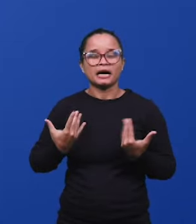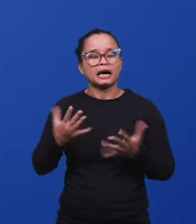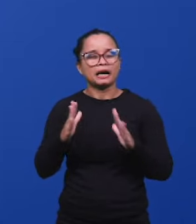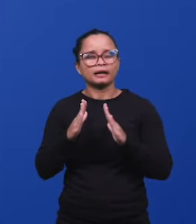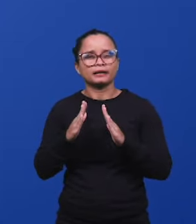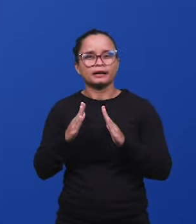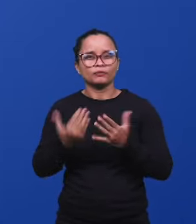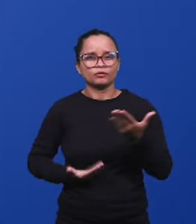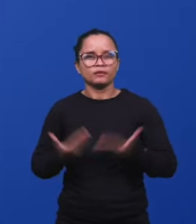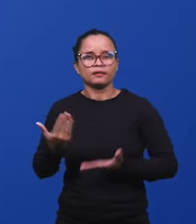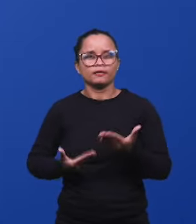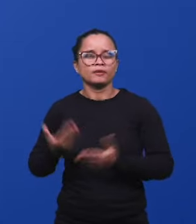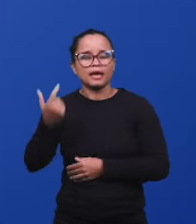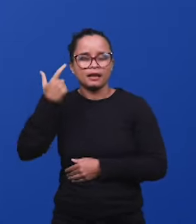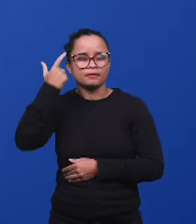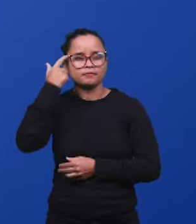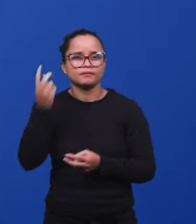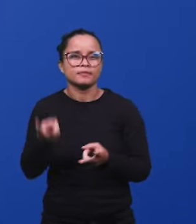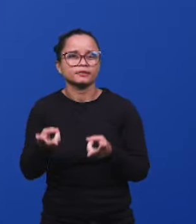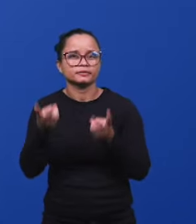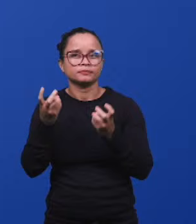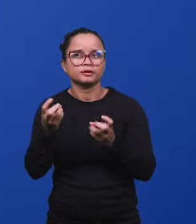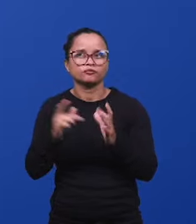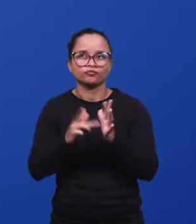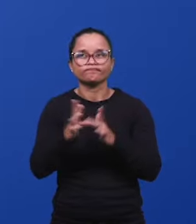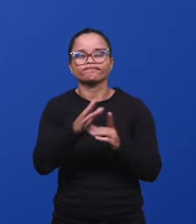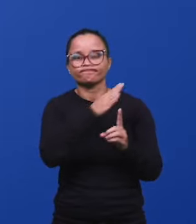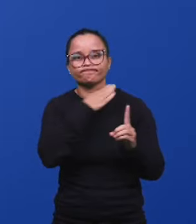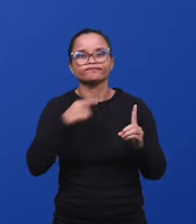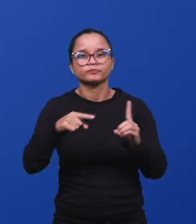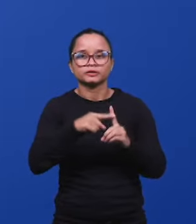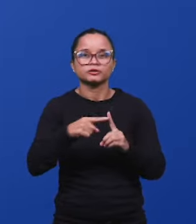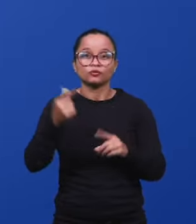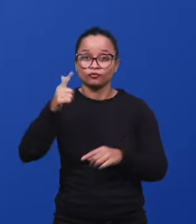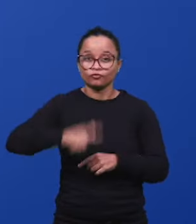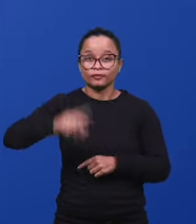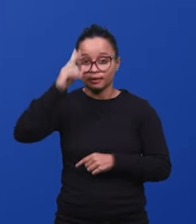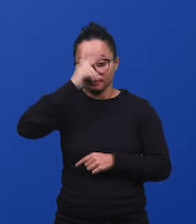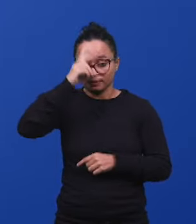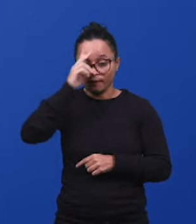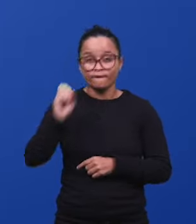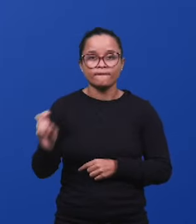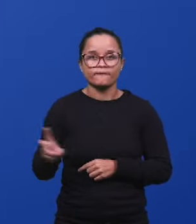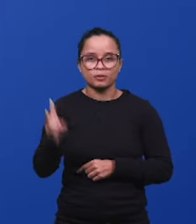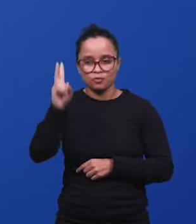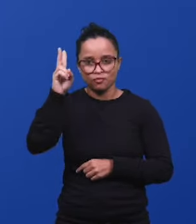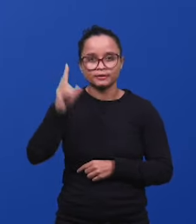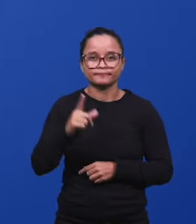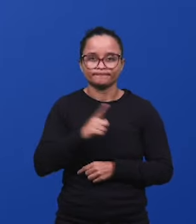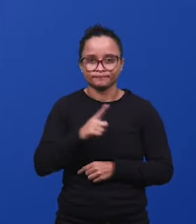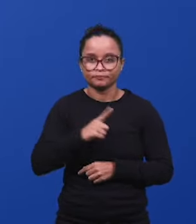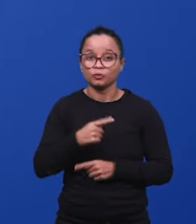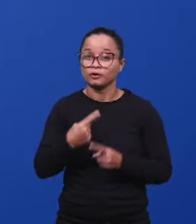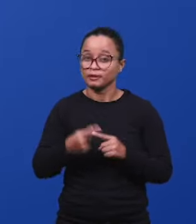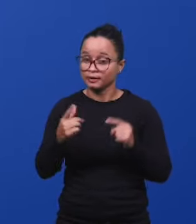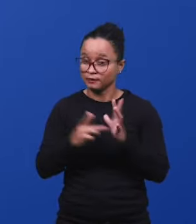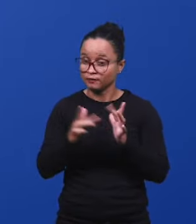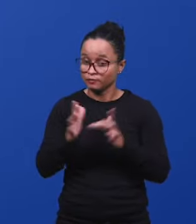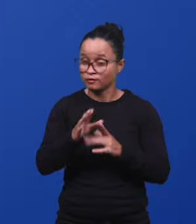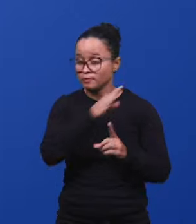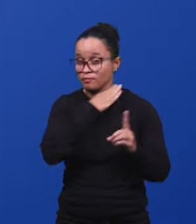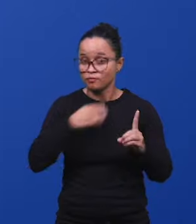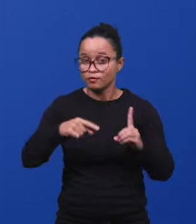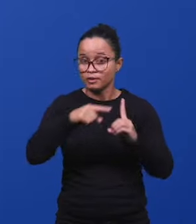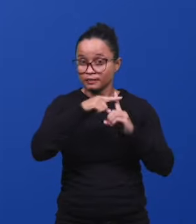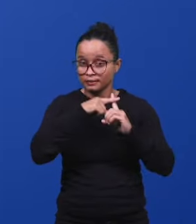recorda do sacrifício que o Senhor Jesus fez por nós. Ela valoriza esse sacrifício, pois o Senhor Jesus morreu